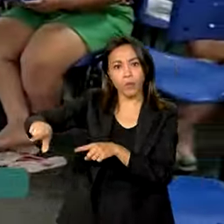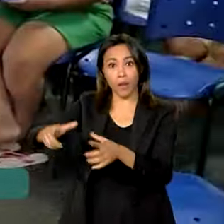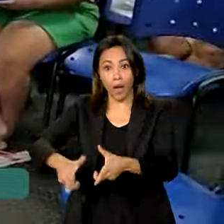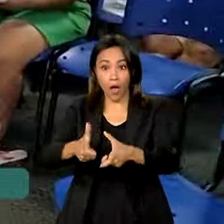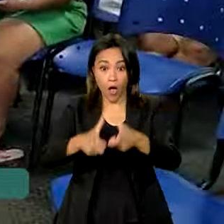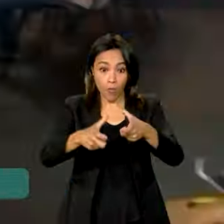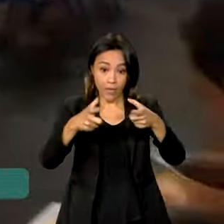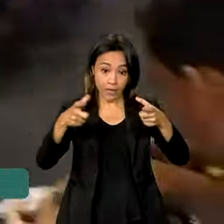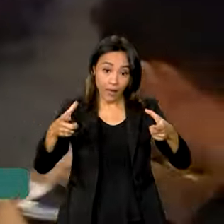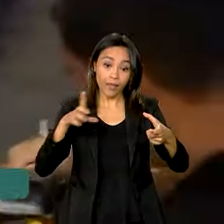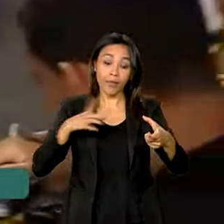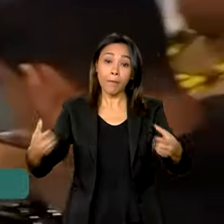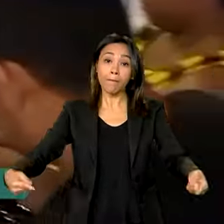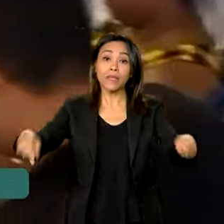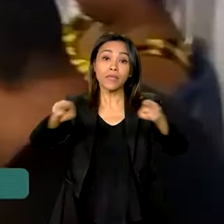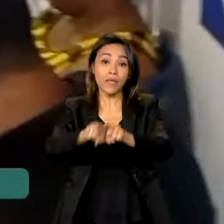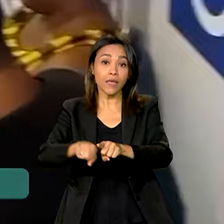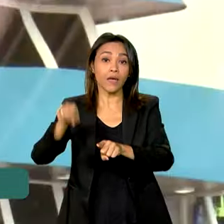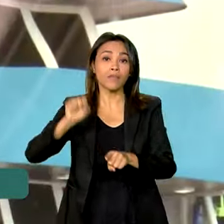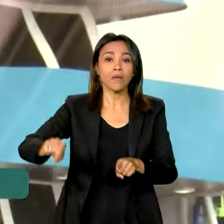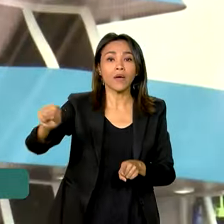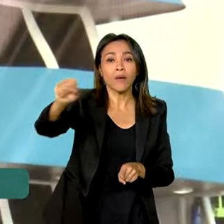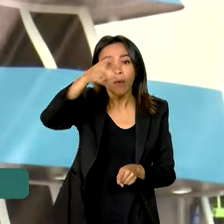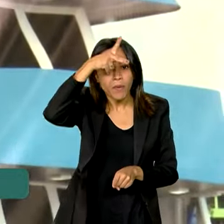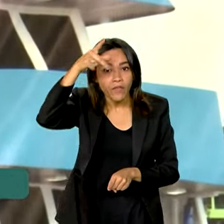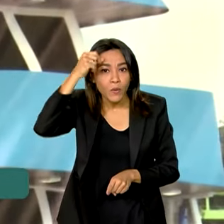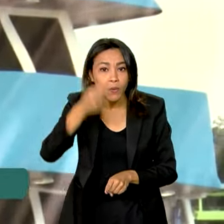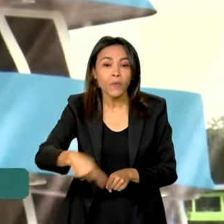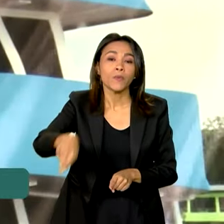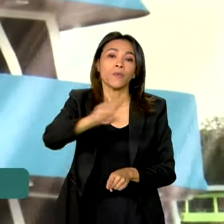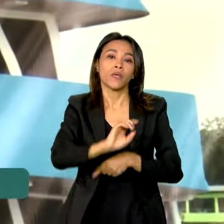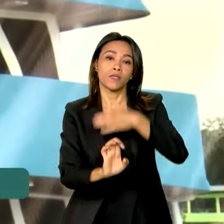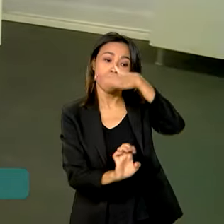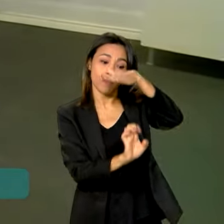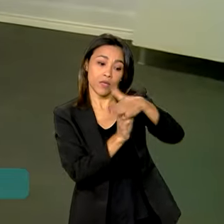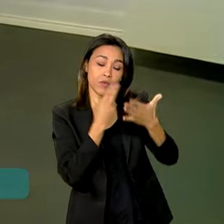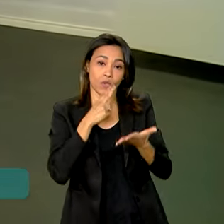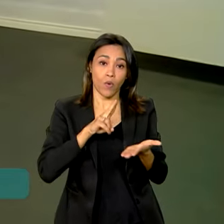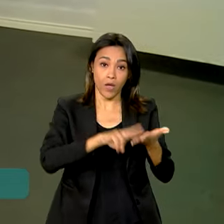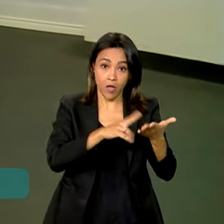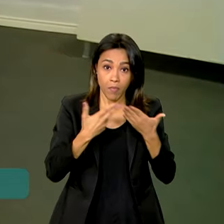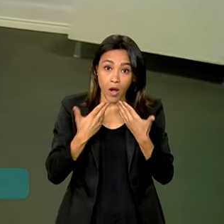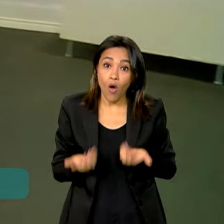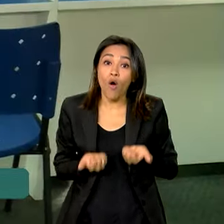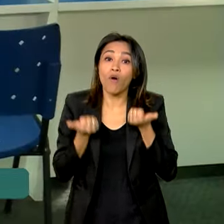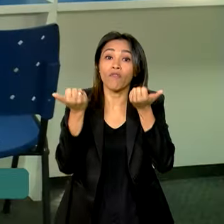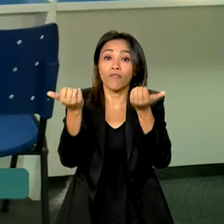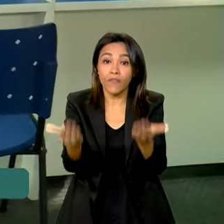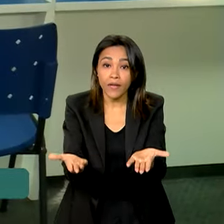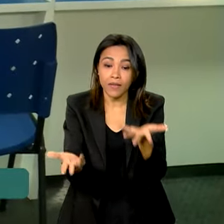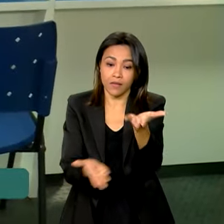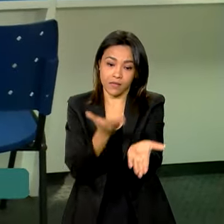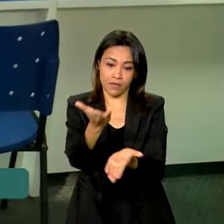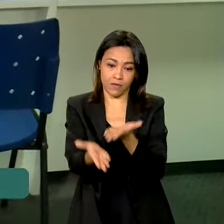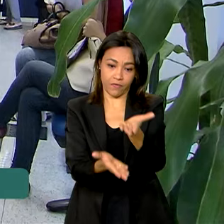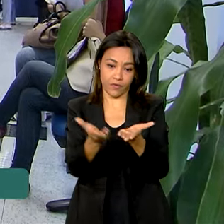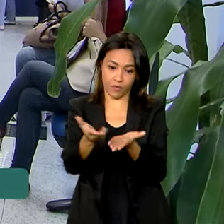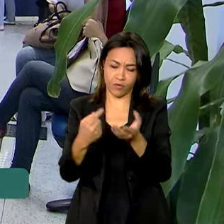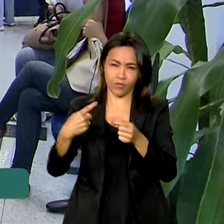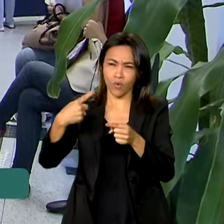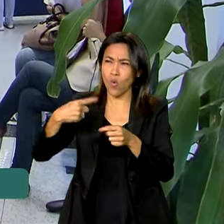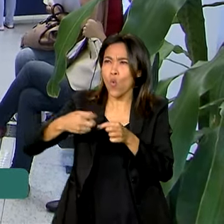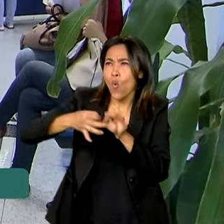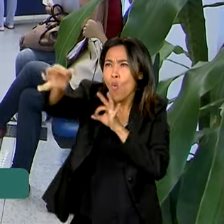tem firmado parcerias com prefeituras e agências dos correios, para ampliar a oferta de serviços no interior do país.